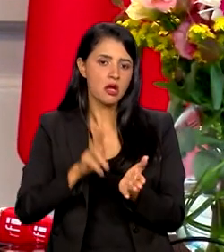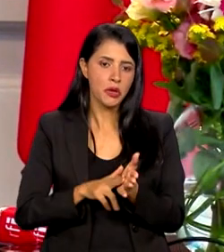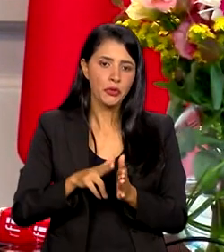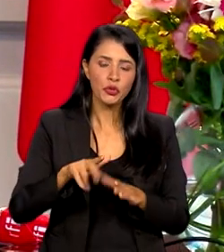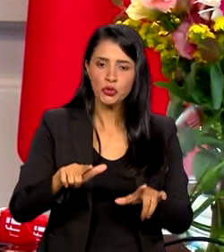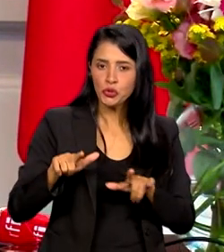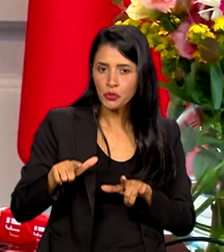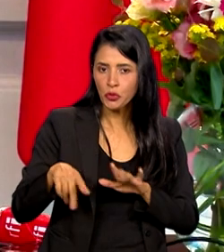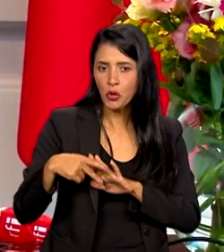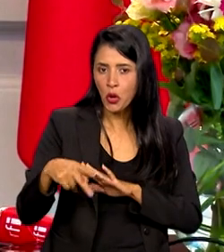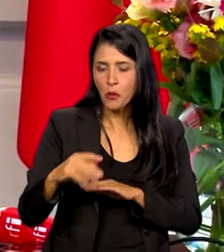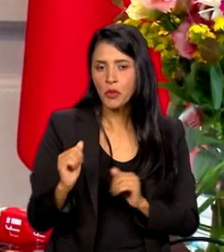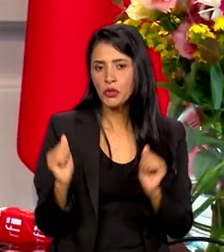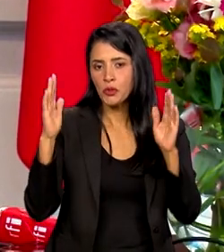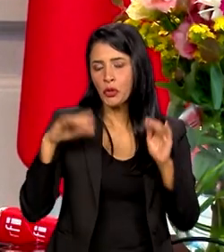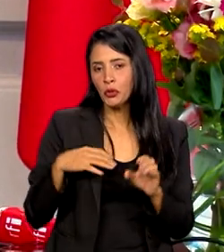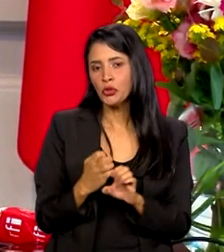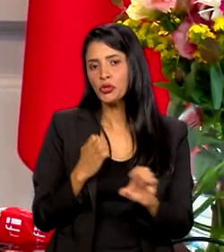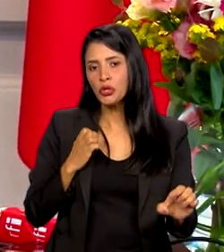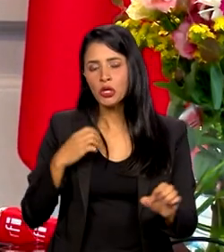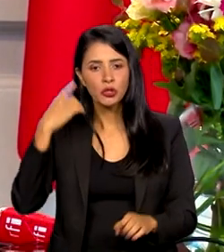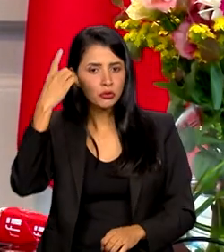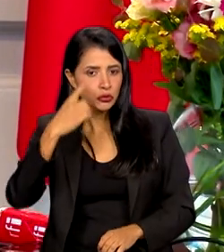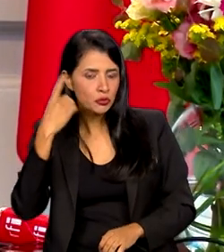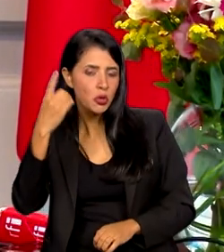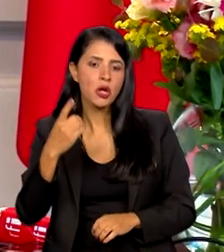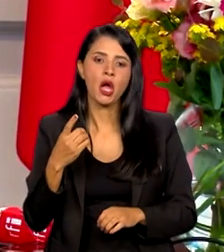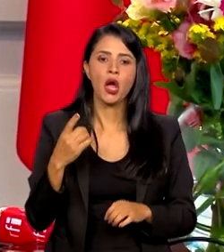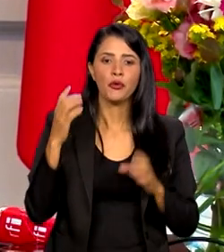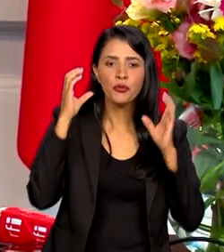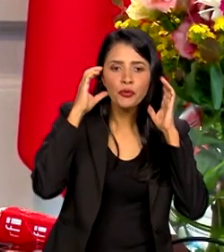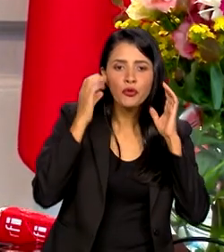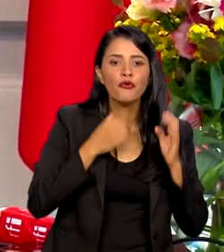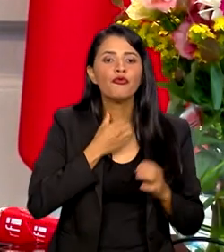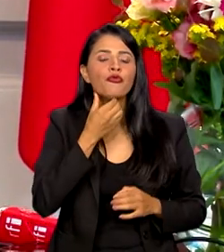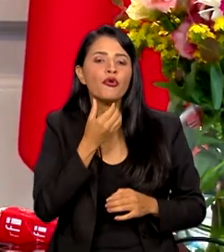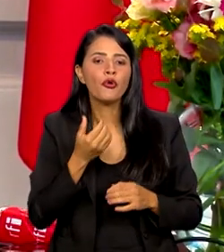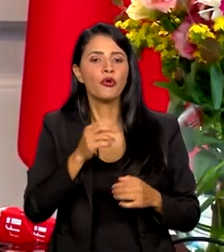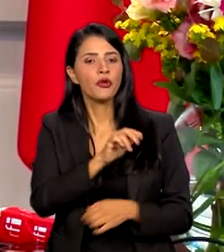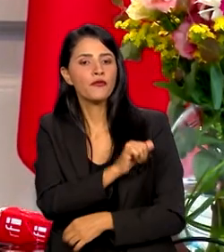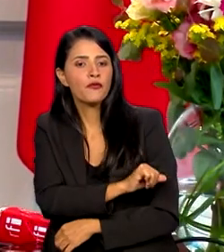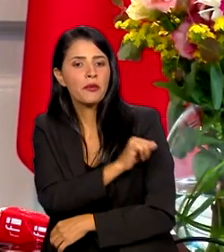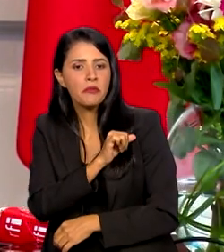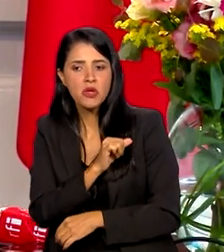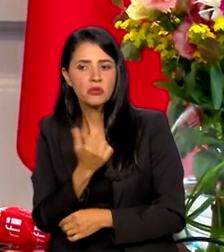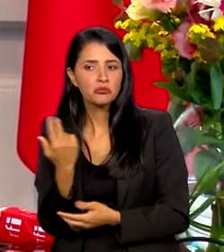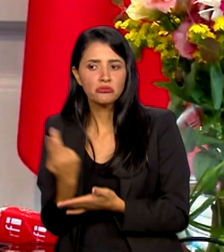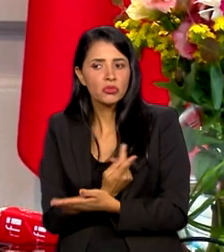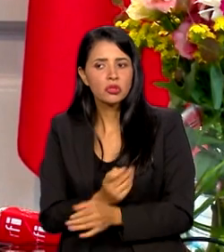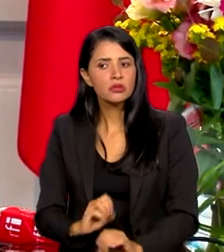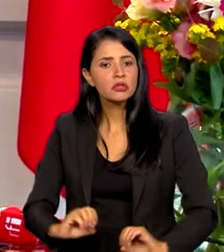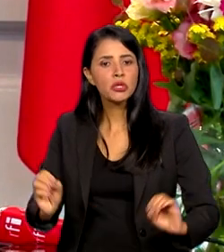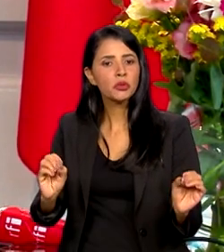superior de engenheiros, advogados, fonoaudiólogos, enfermeiros e nada disso aconteceu.